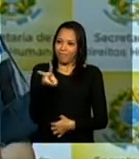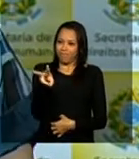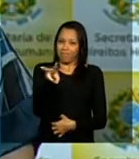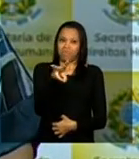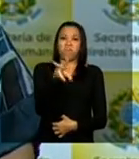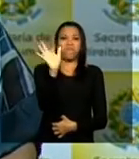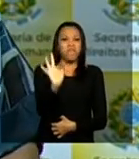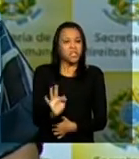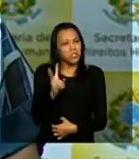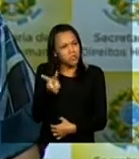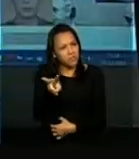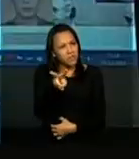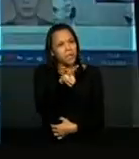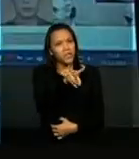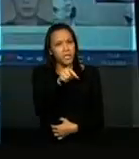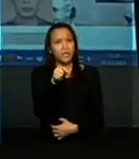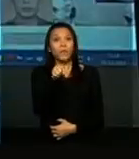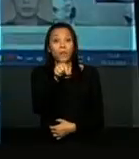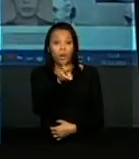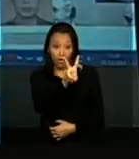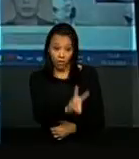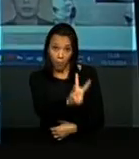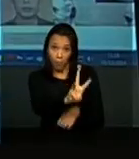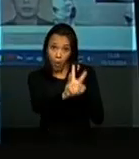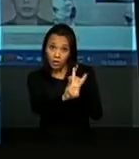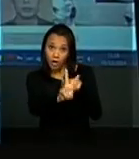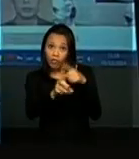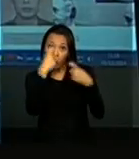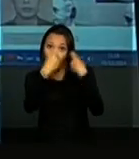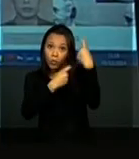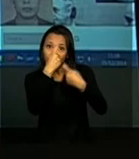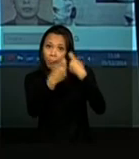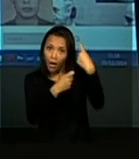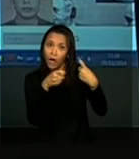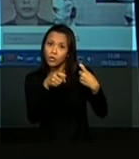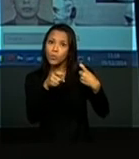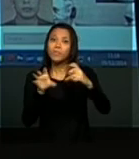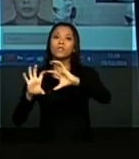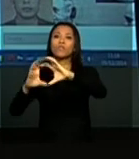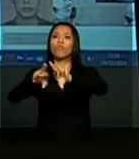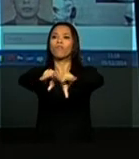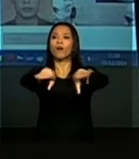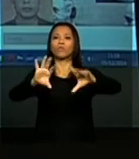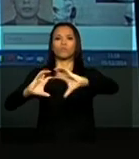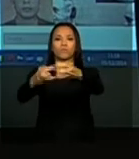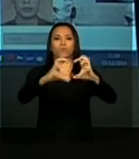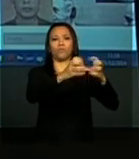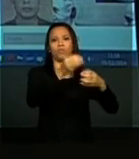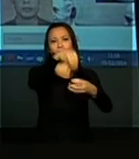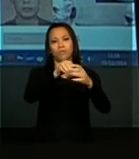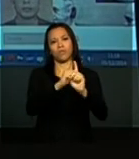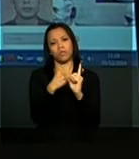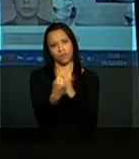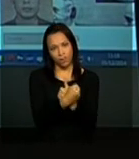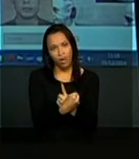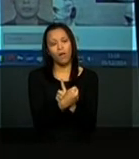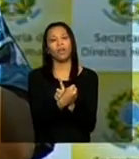preocupação do portal exatamente em mostrar como os diversos setores da sociedade